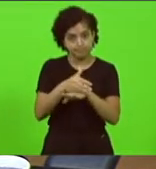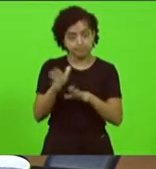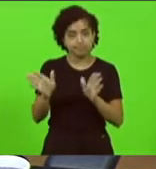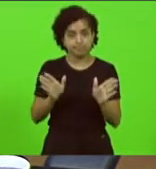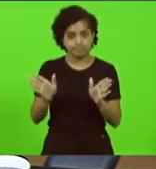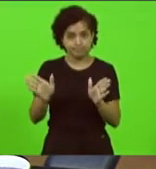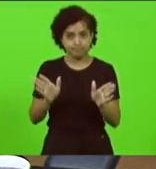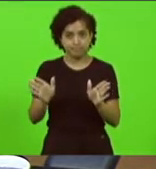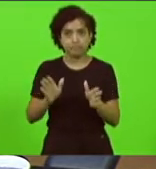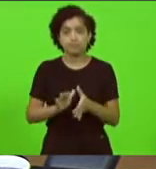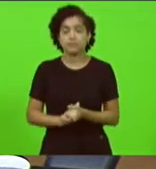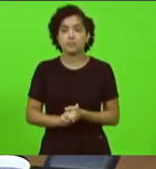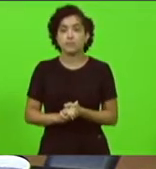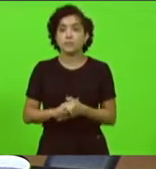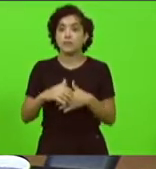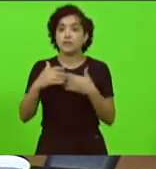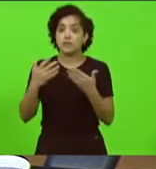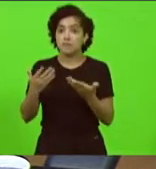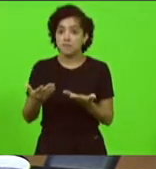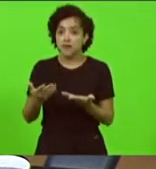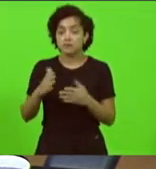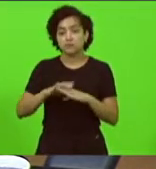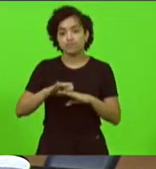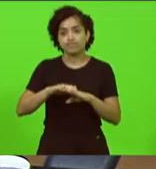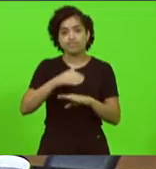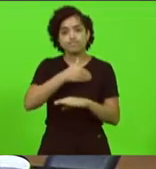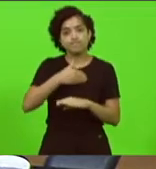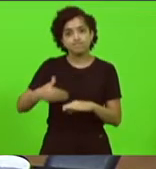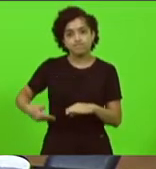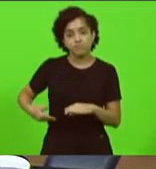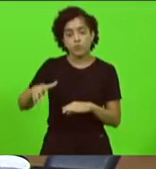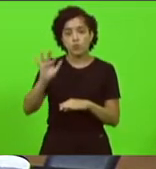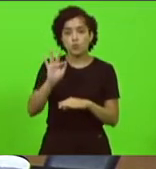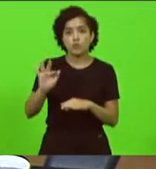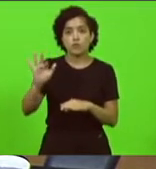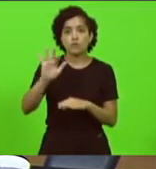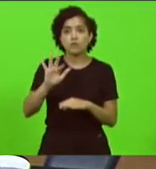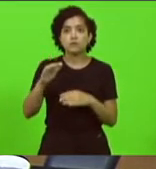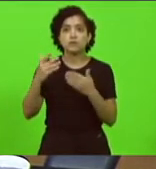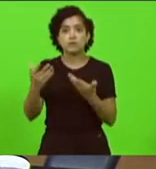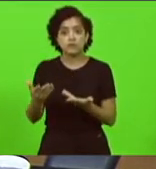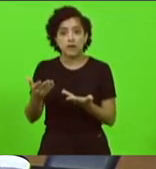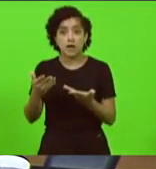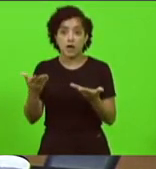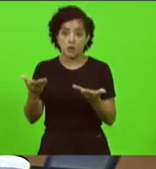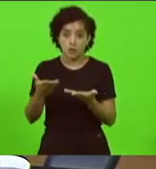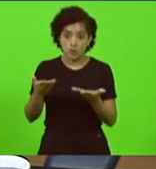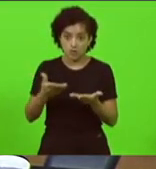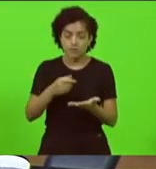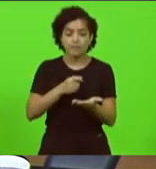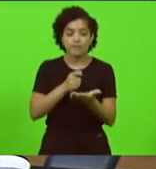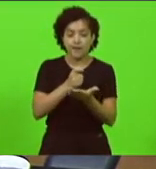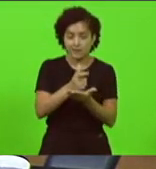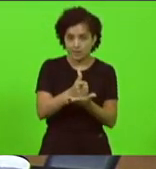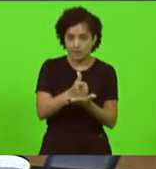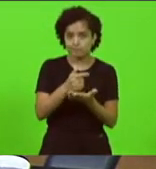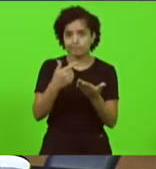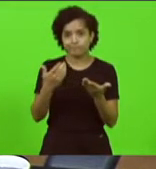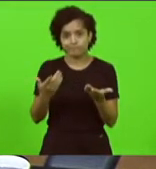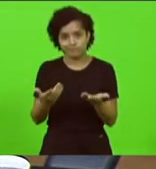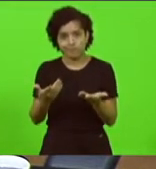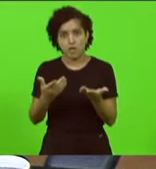o fato é que sobrou para o governo do estado tem que aguentar o repuxo de pagar e de fazer alguns